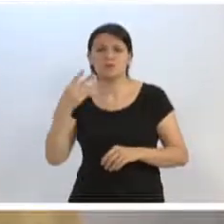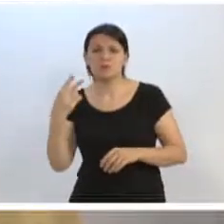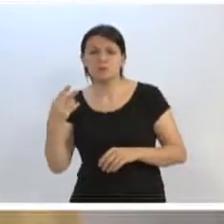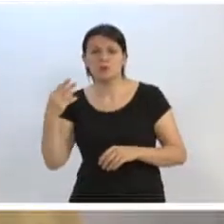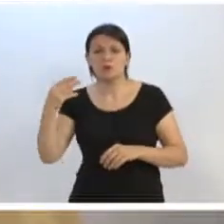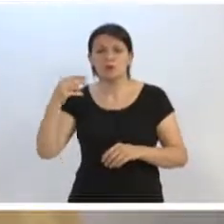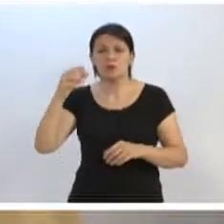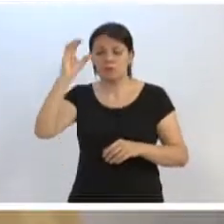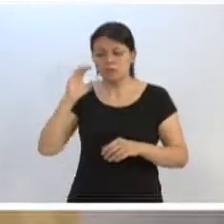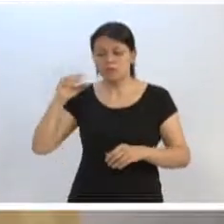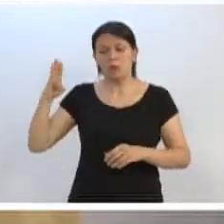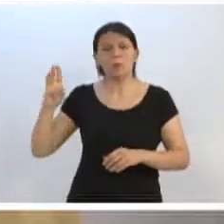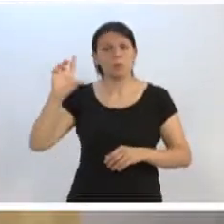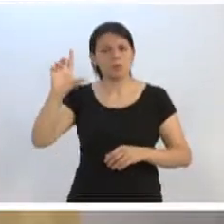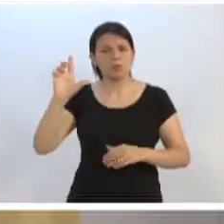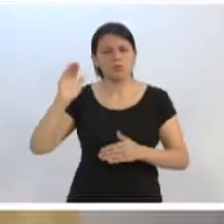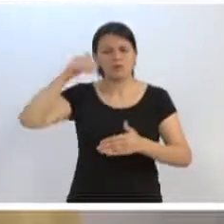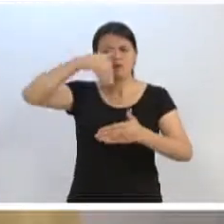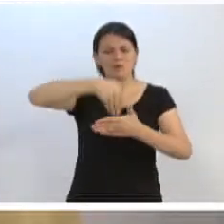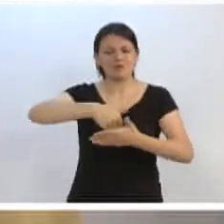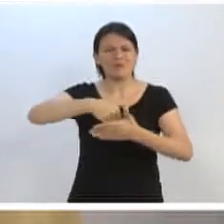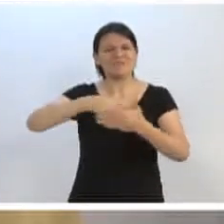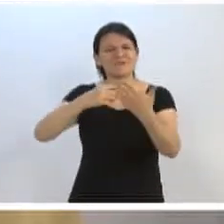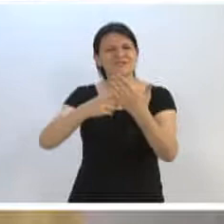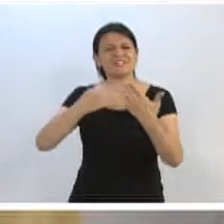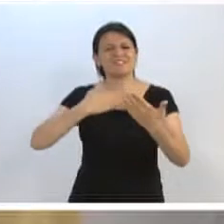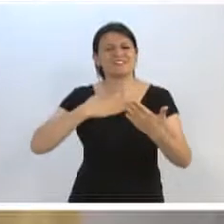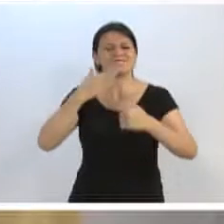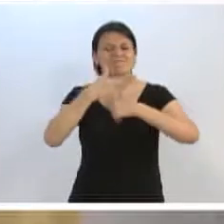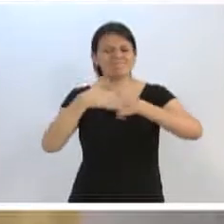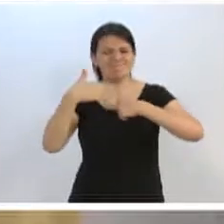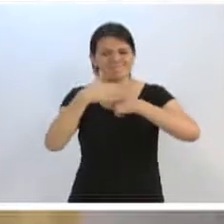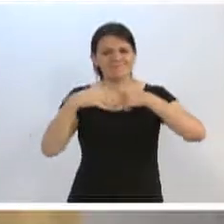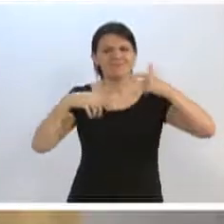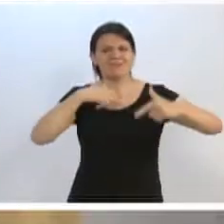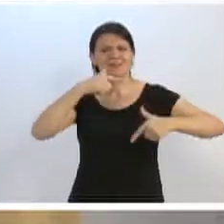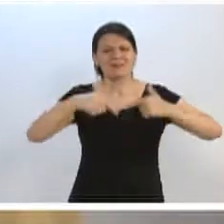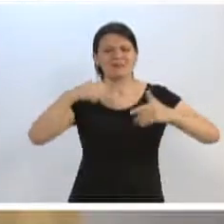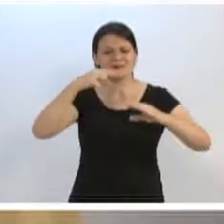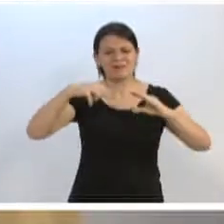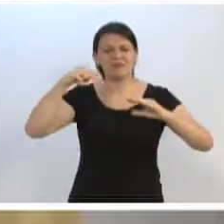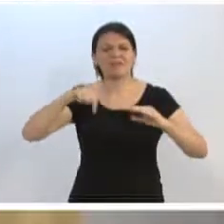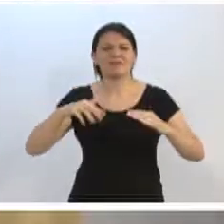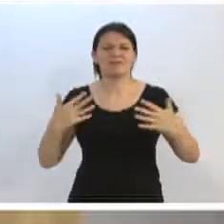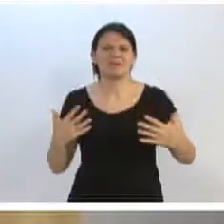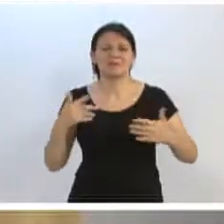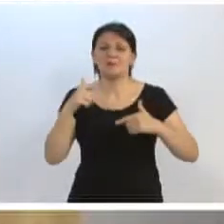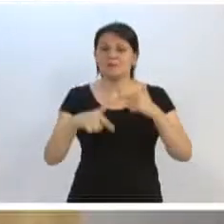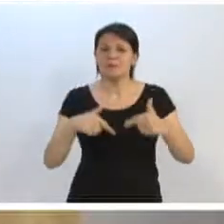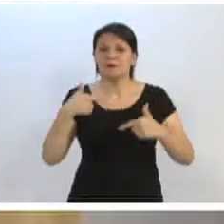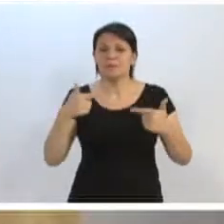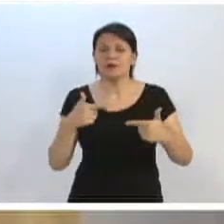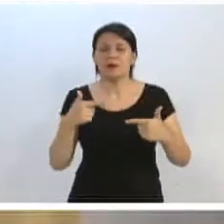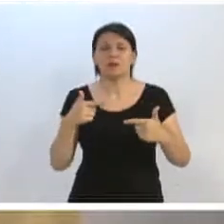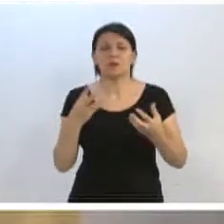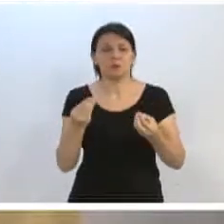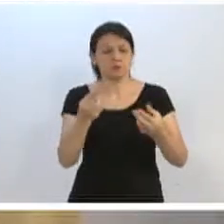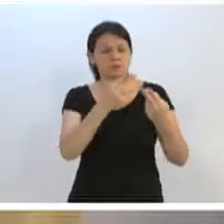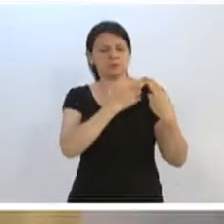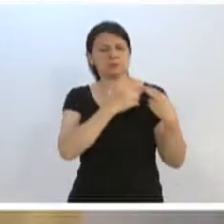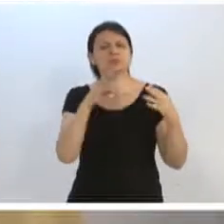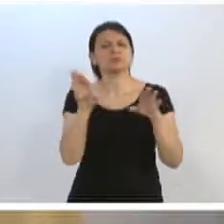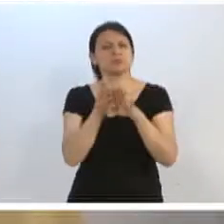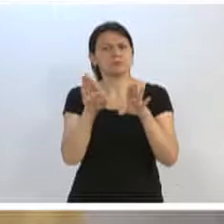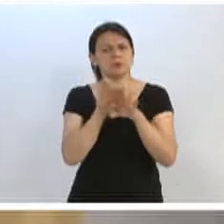reafirmaram, nas urnas, o carinho que sentem com o trabalho que a gente faz nessa casa. Um trabalho que, além de eficiente, muito presente, digo,